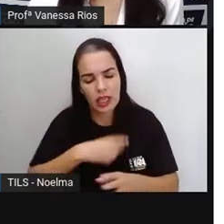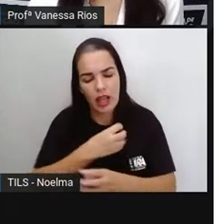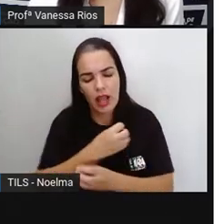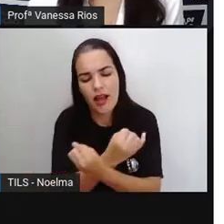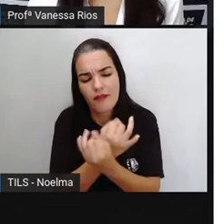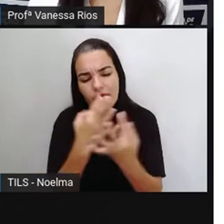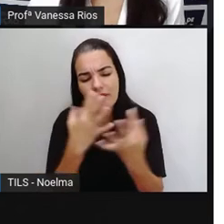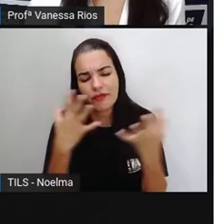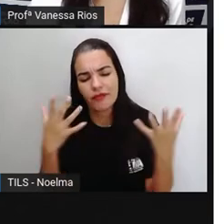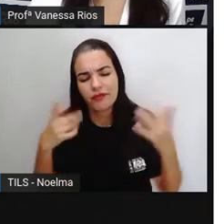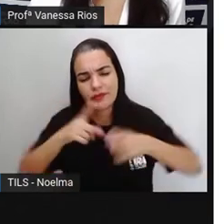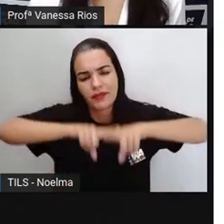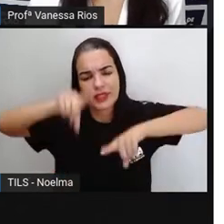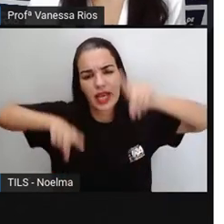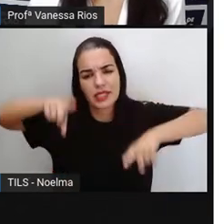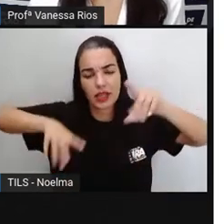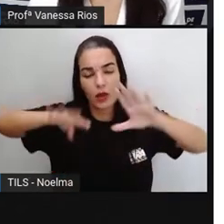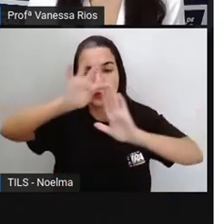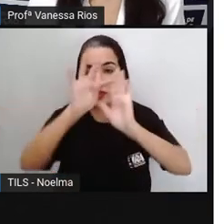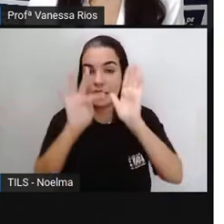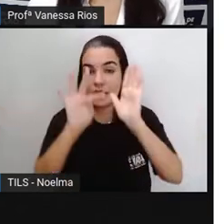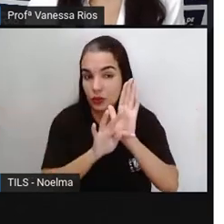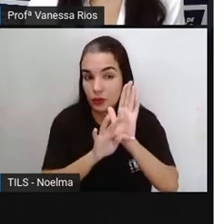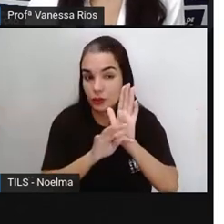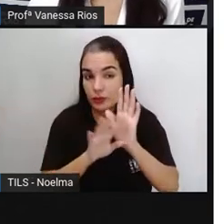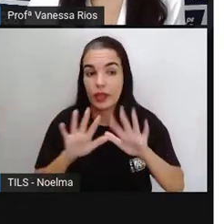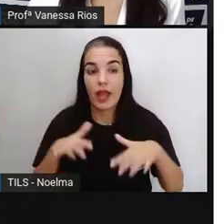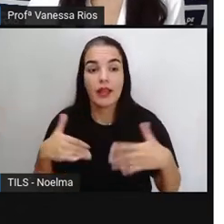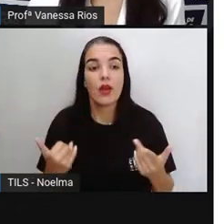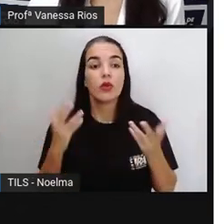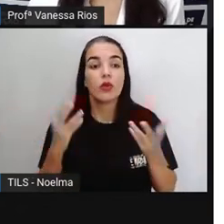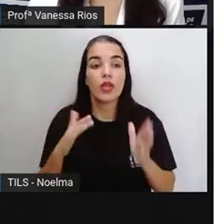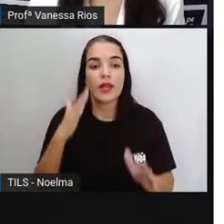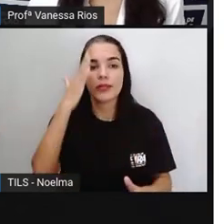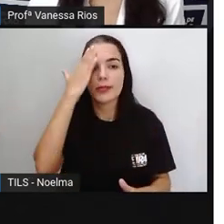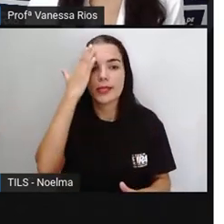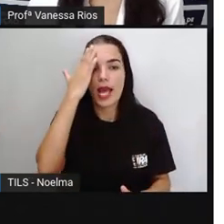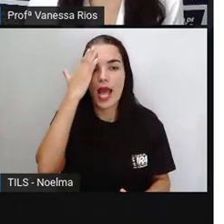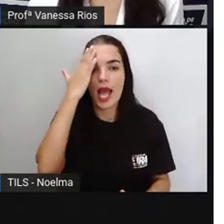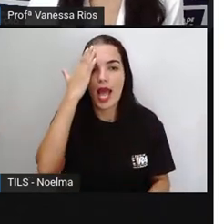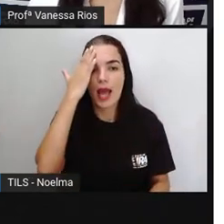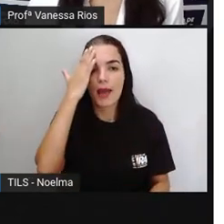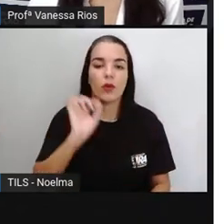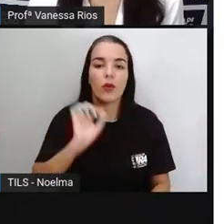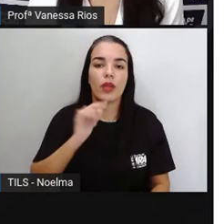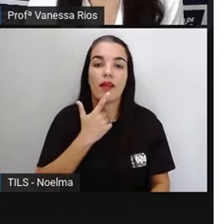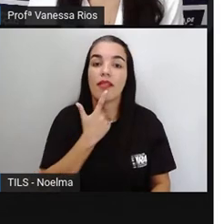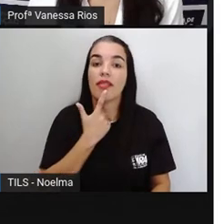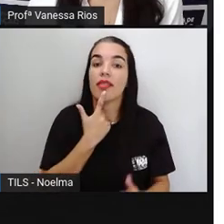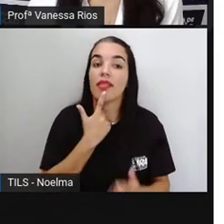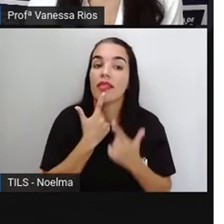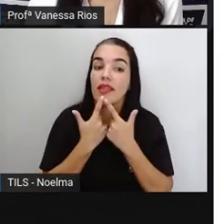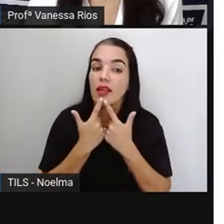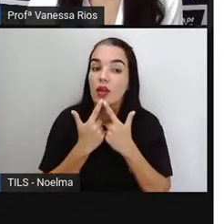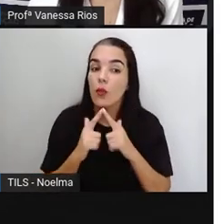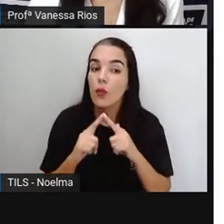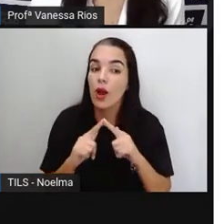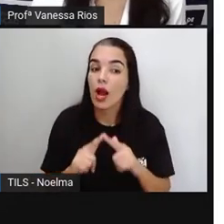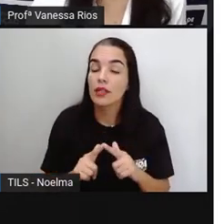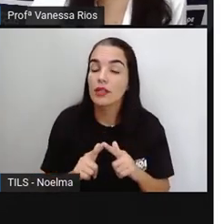grande de gêneros textuais. E a gente já sabe que a pontuação na linguagem funciona como uma espécie de